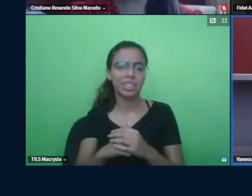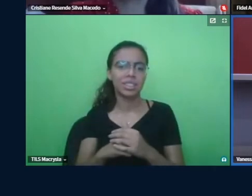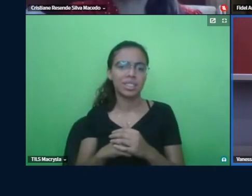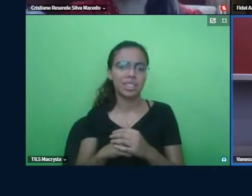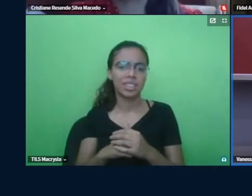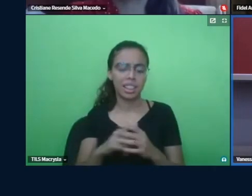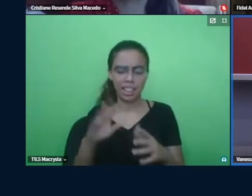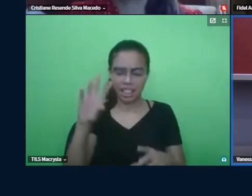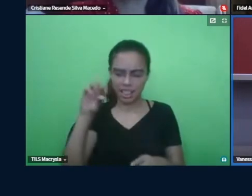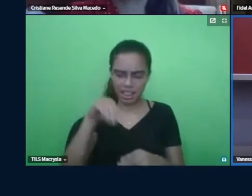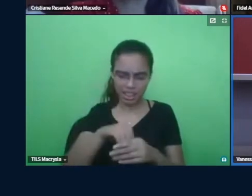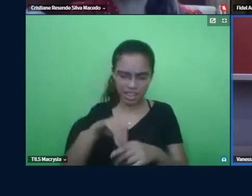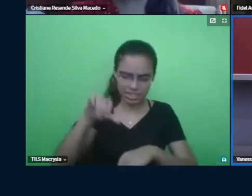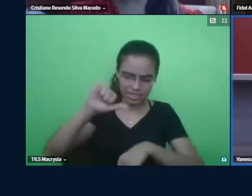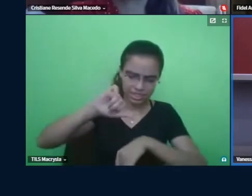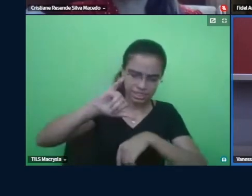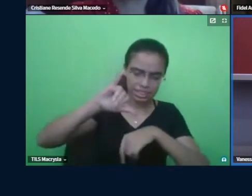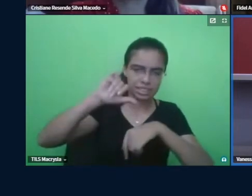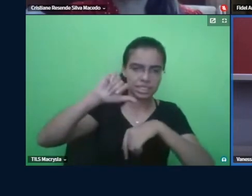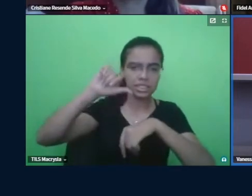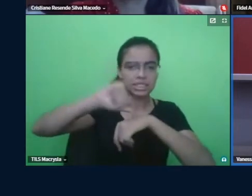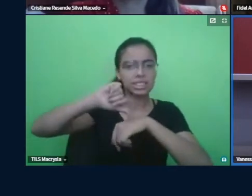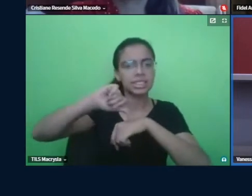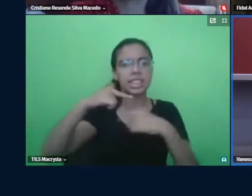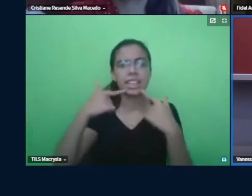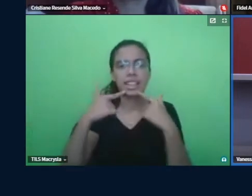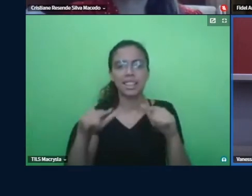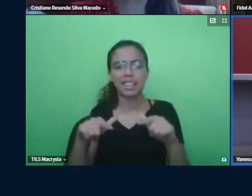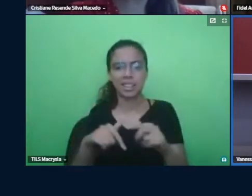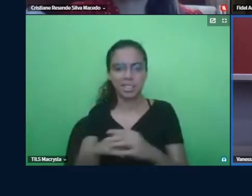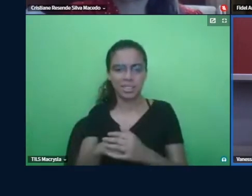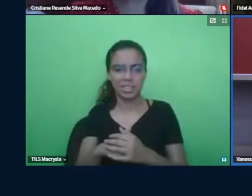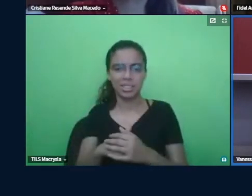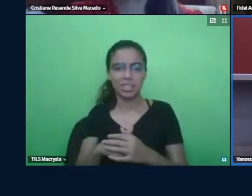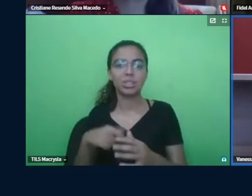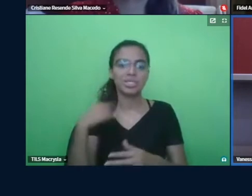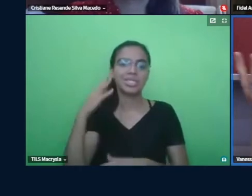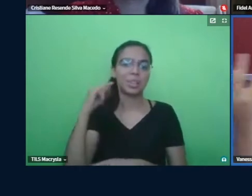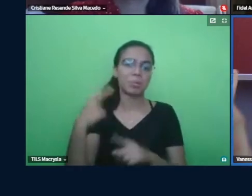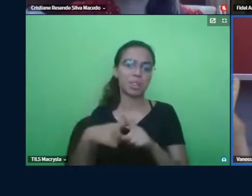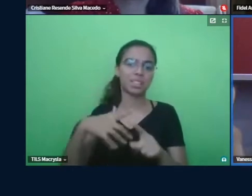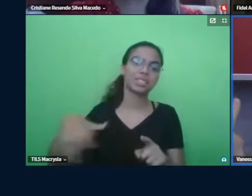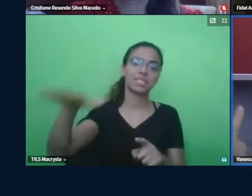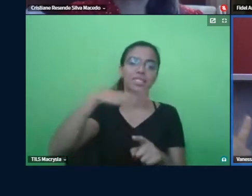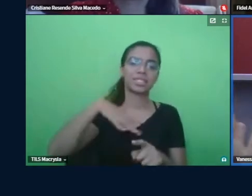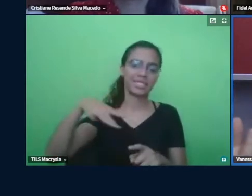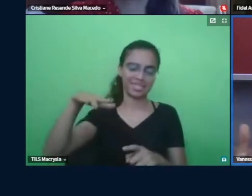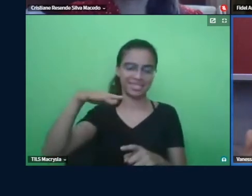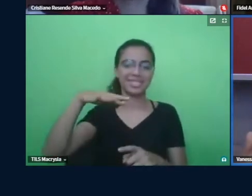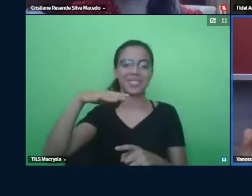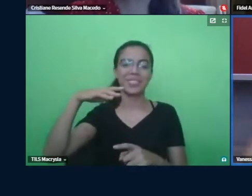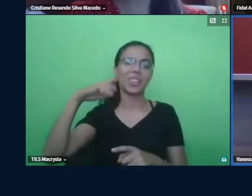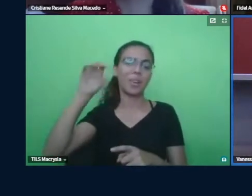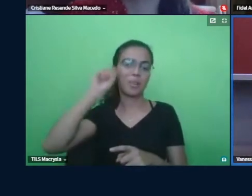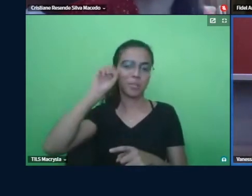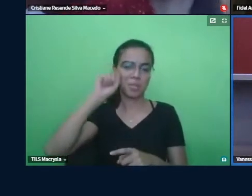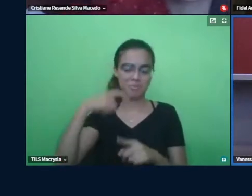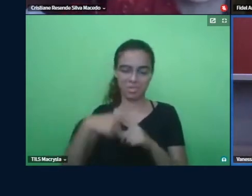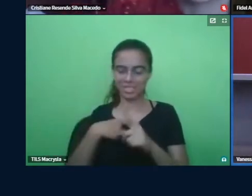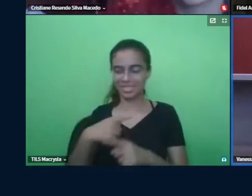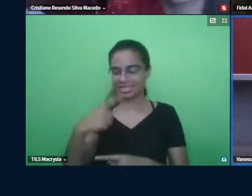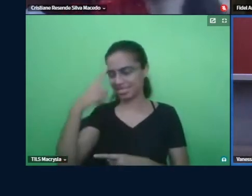dentro de um centro de línguas? Até falo isso porque eu sei que todo mundo está ouvindo aqui, eu quero deixar umas minhocas para a gente pensar, né?